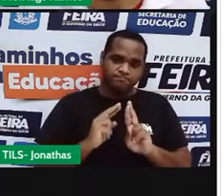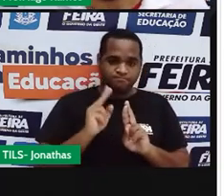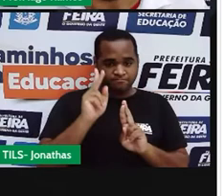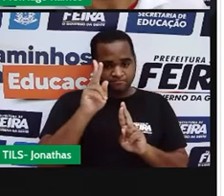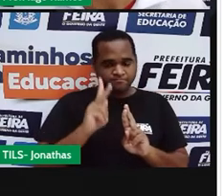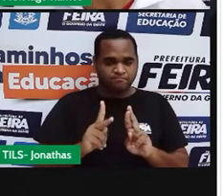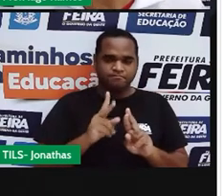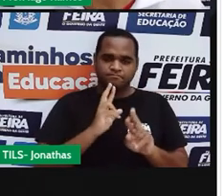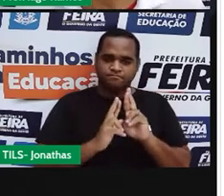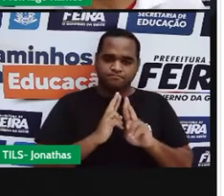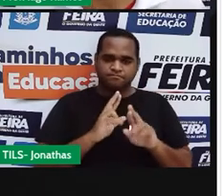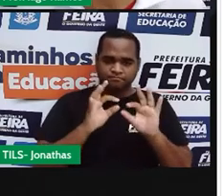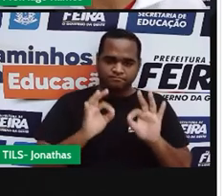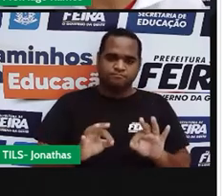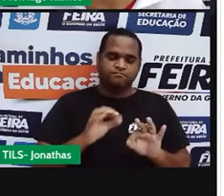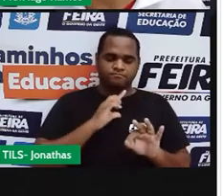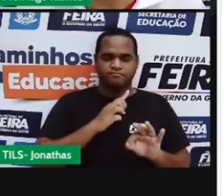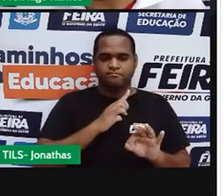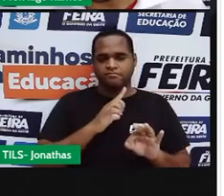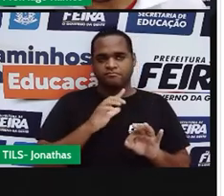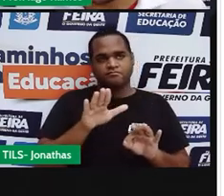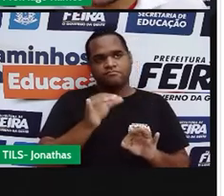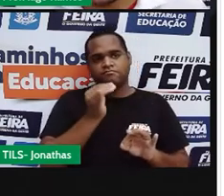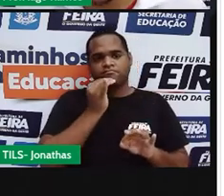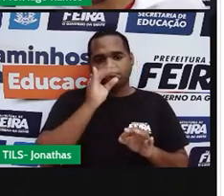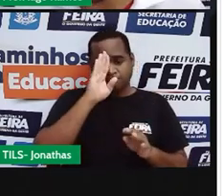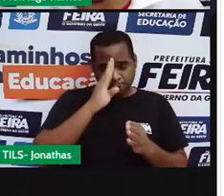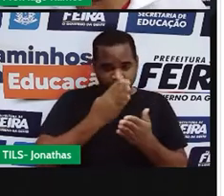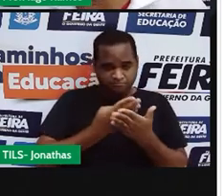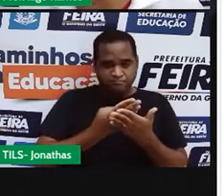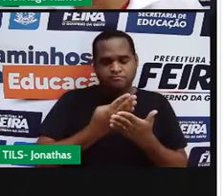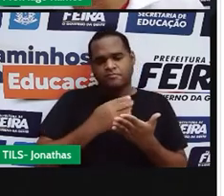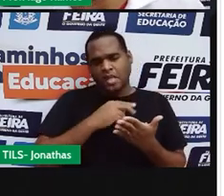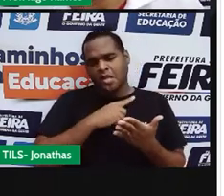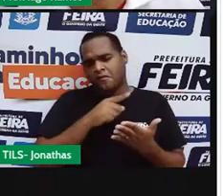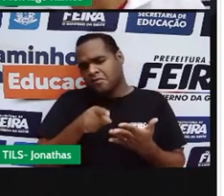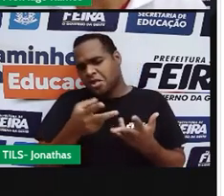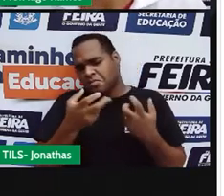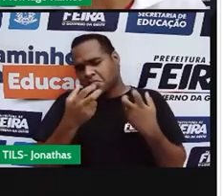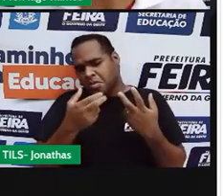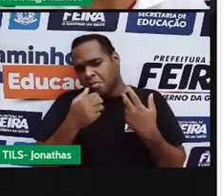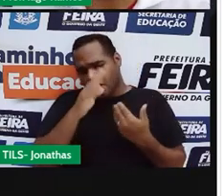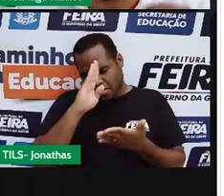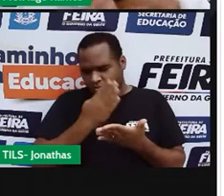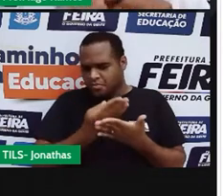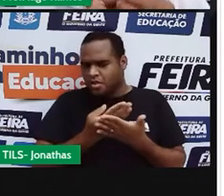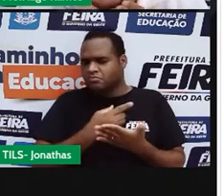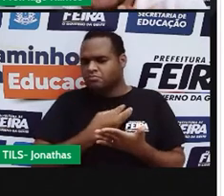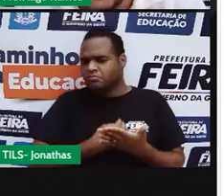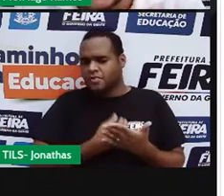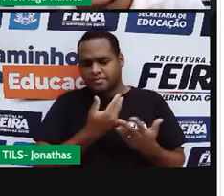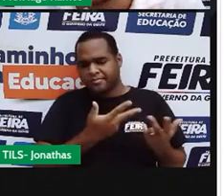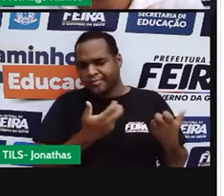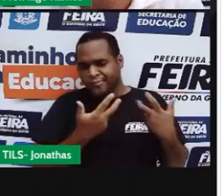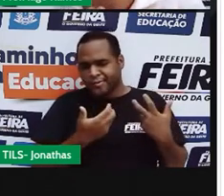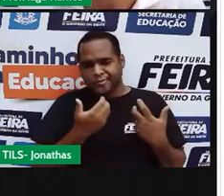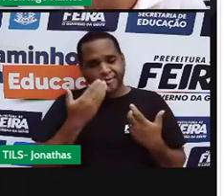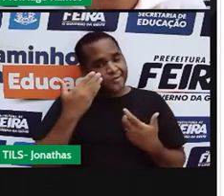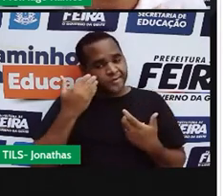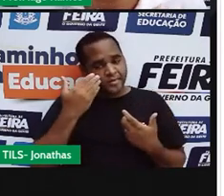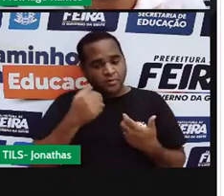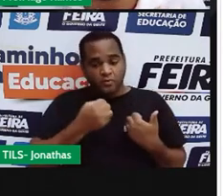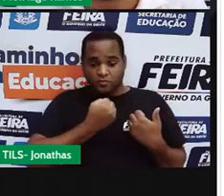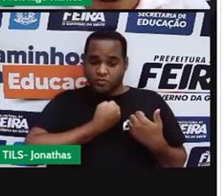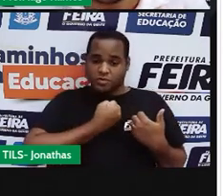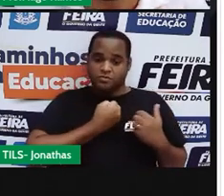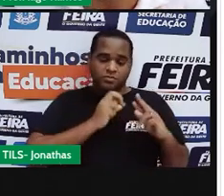mesmo. E eu acredito que você já tenha descoberto, né? Que o número diferente que a gente está